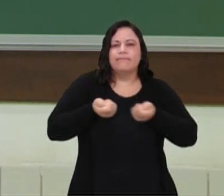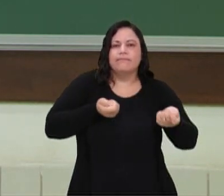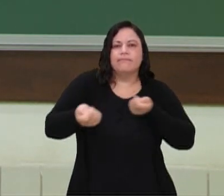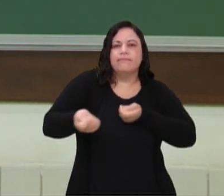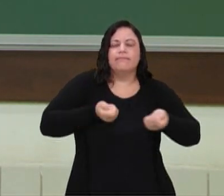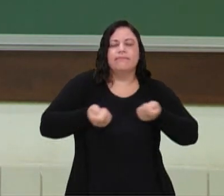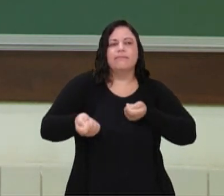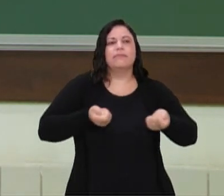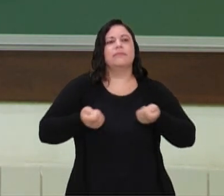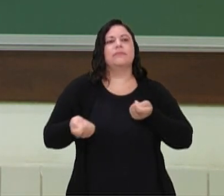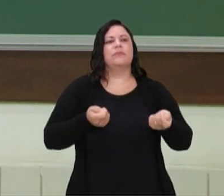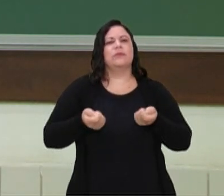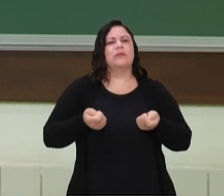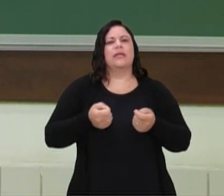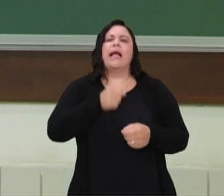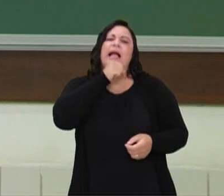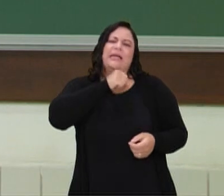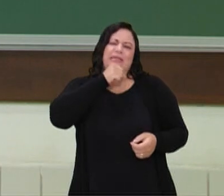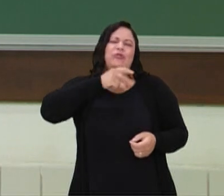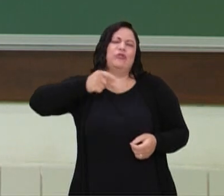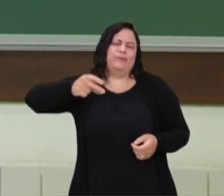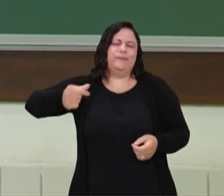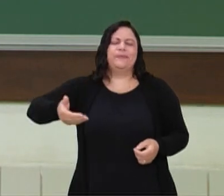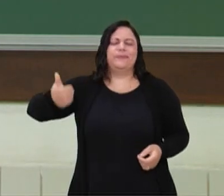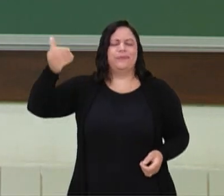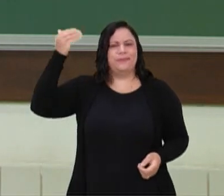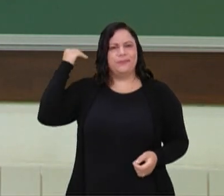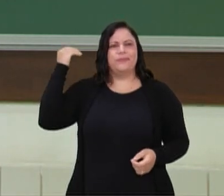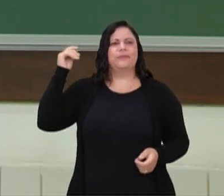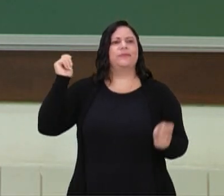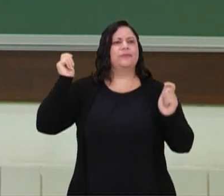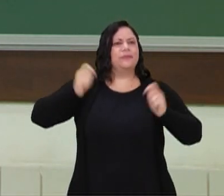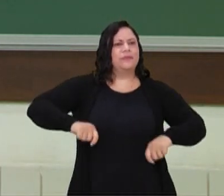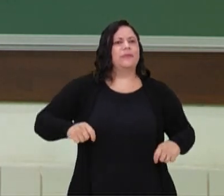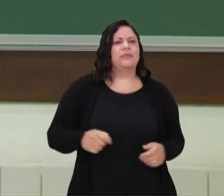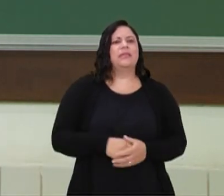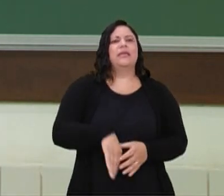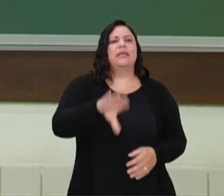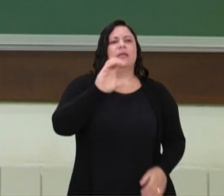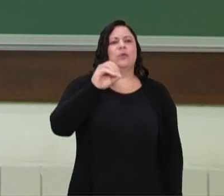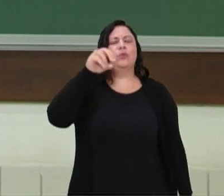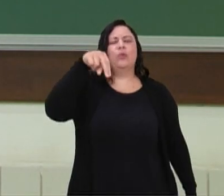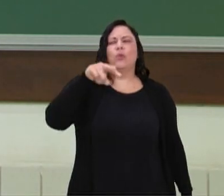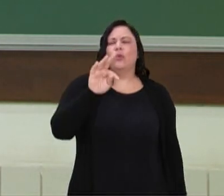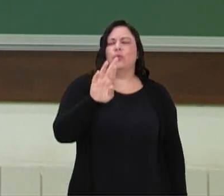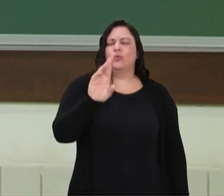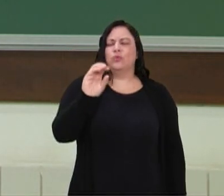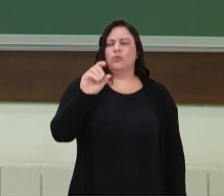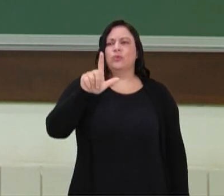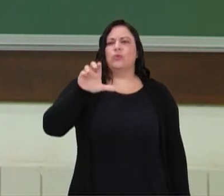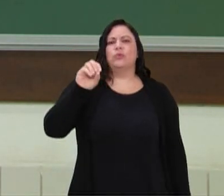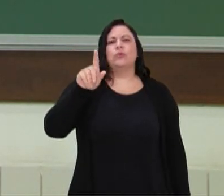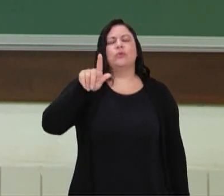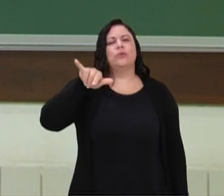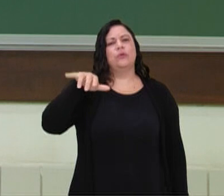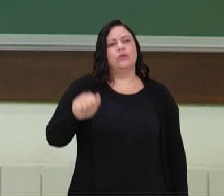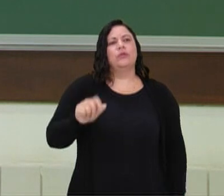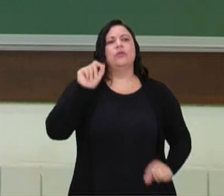músculos. Antigamente, o nome anterior do pilates era contrologia, o seu criador,